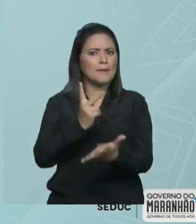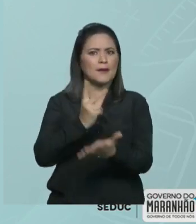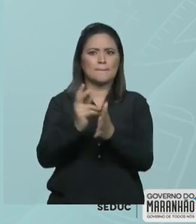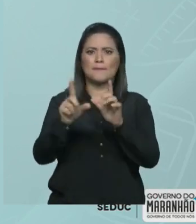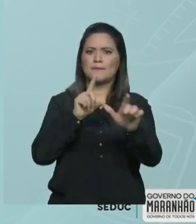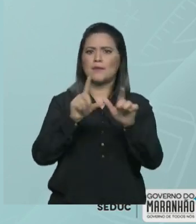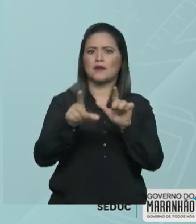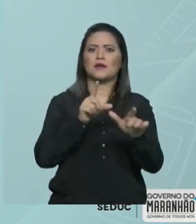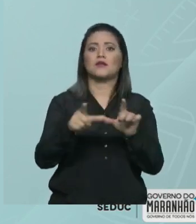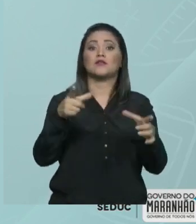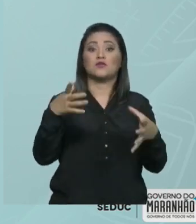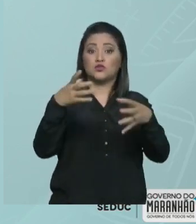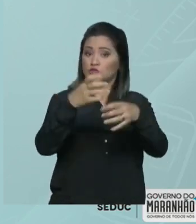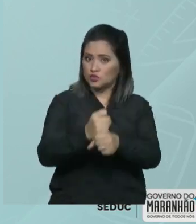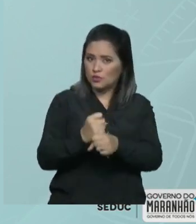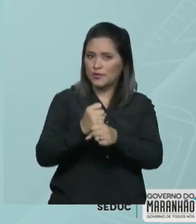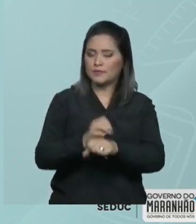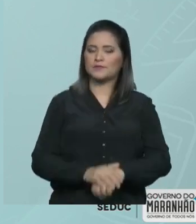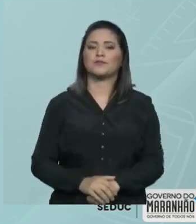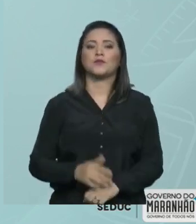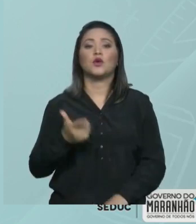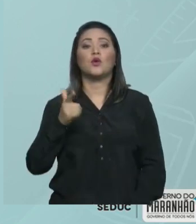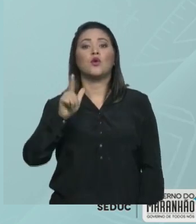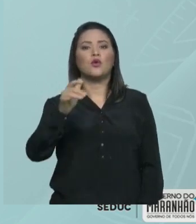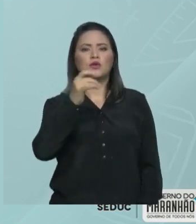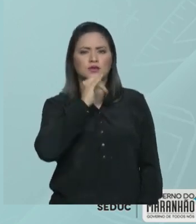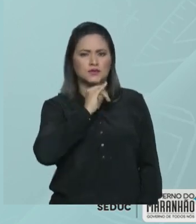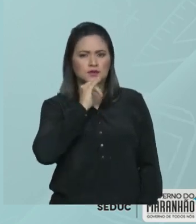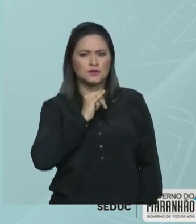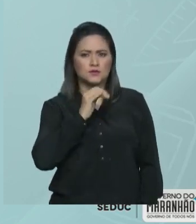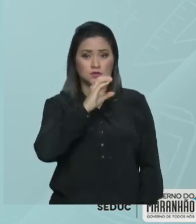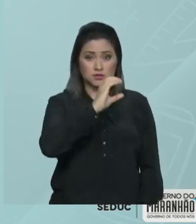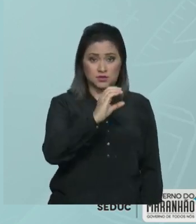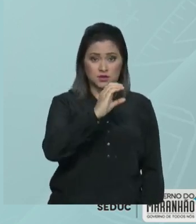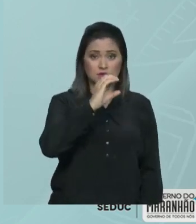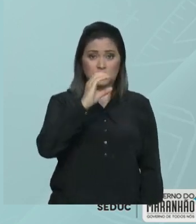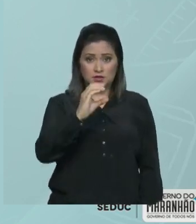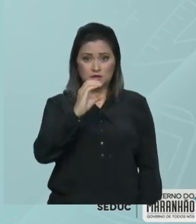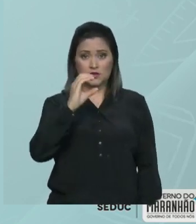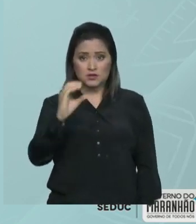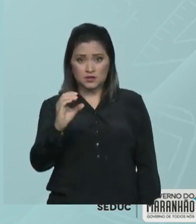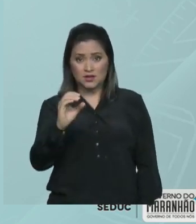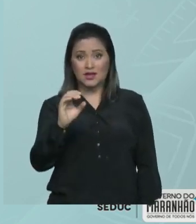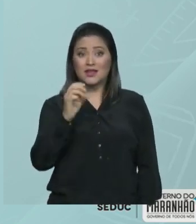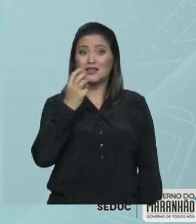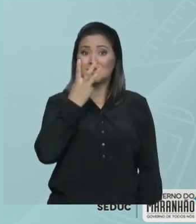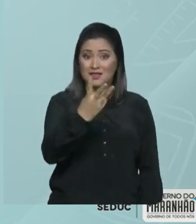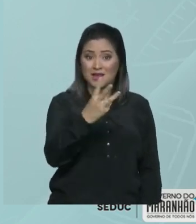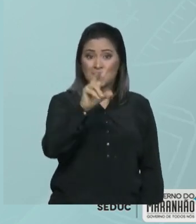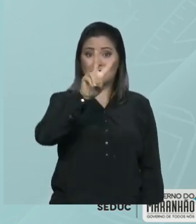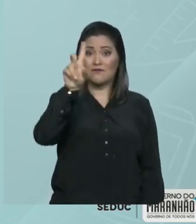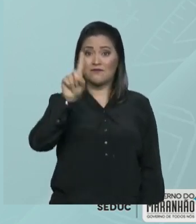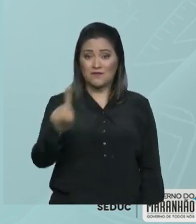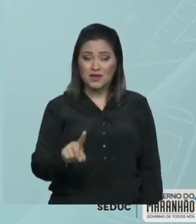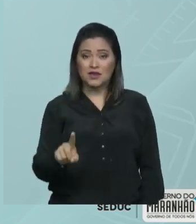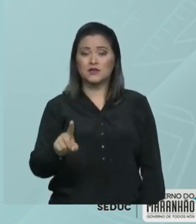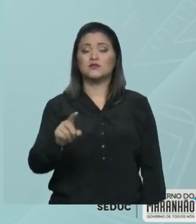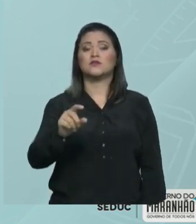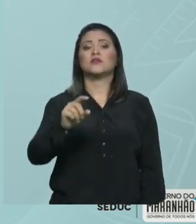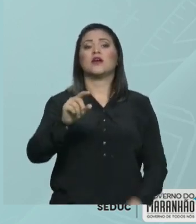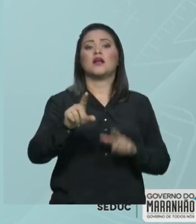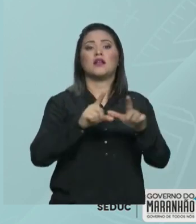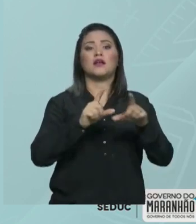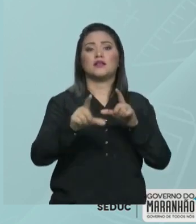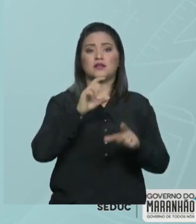soma. Outro exemplo. C, C, C. Três vezes o algarismo C. Logo, eu